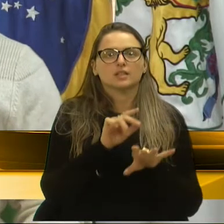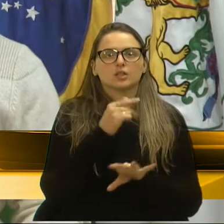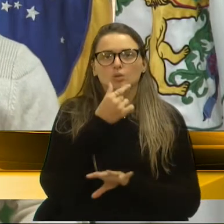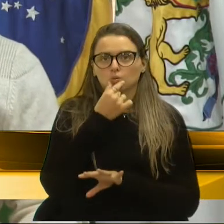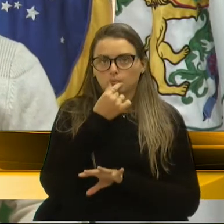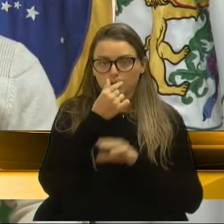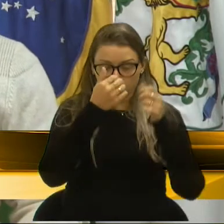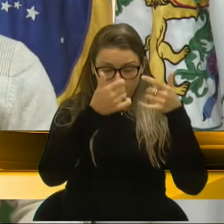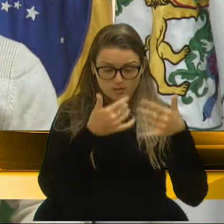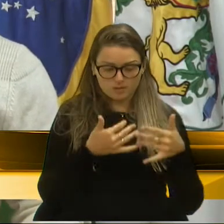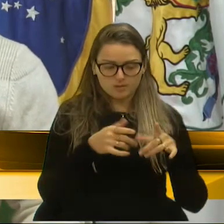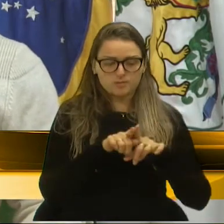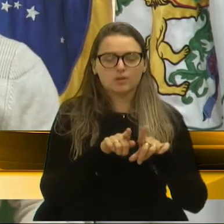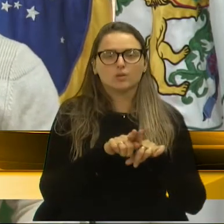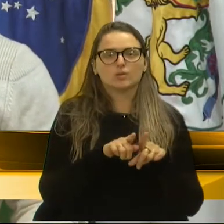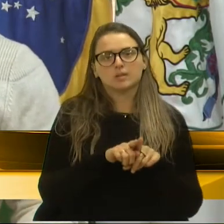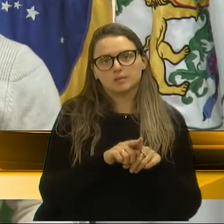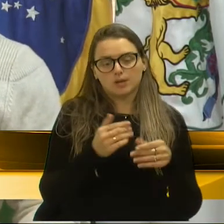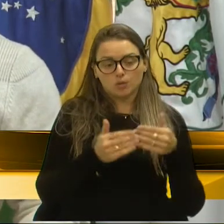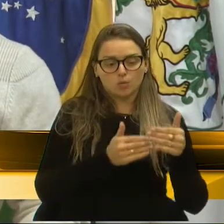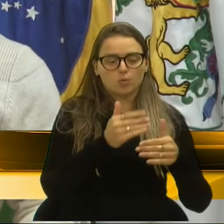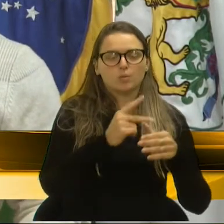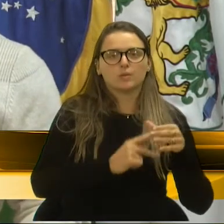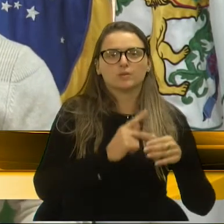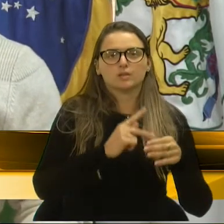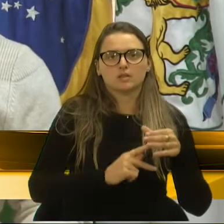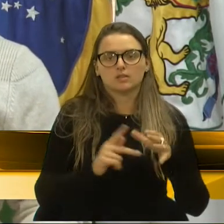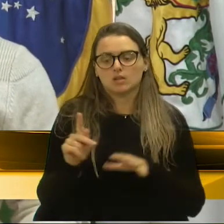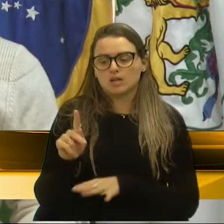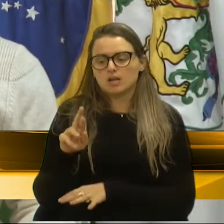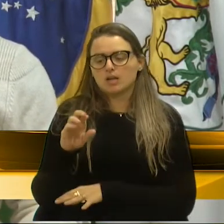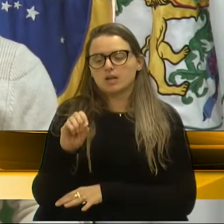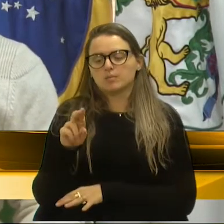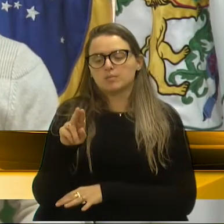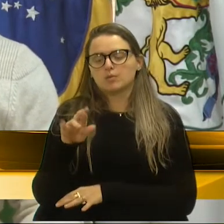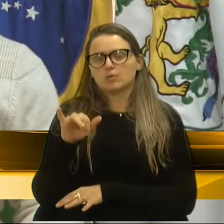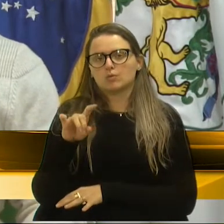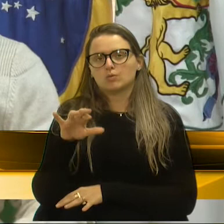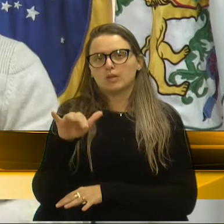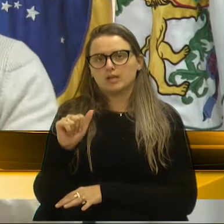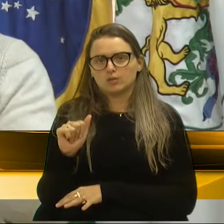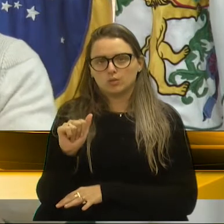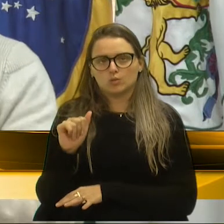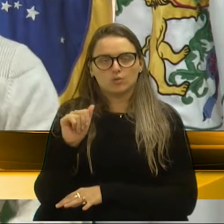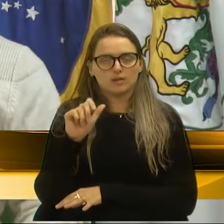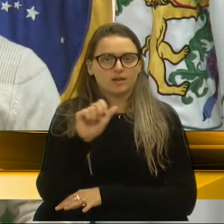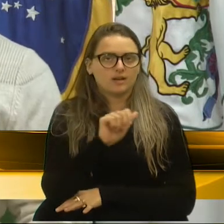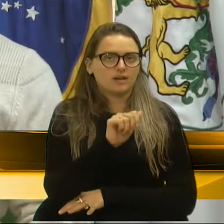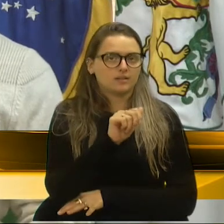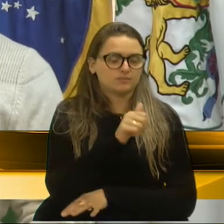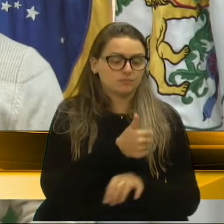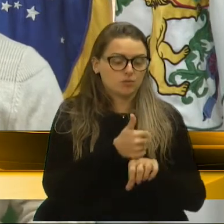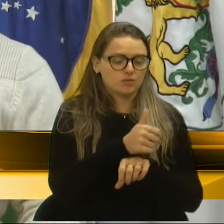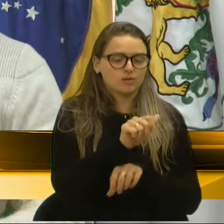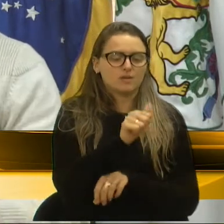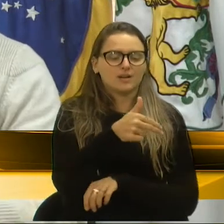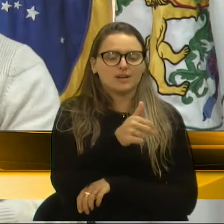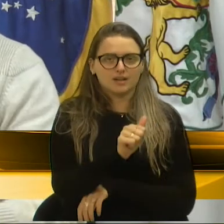Beltrão, e a procuradora Ana, naquele momento, lá como, enfim, procuradora geral,